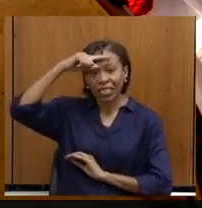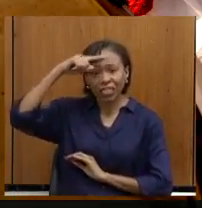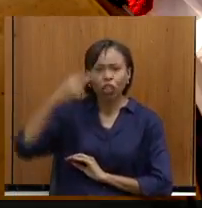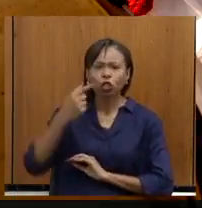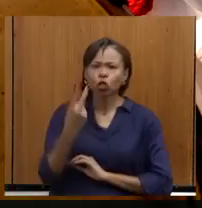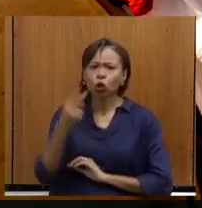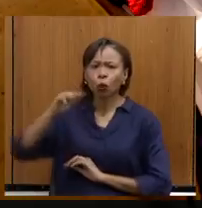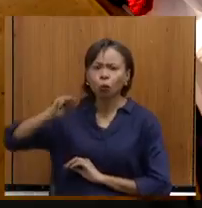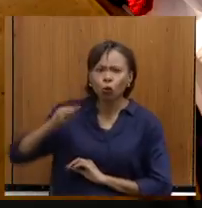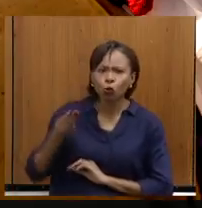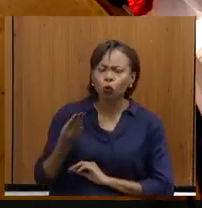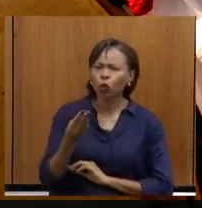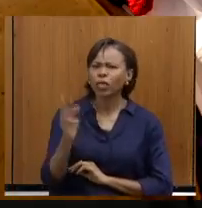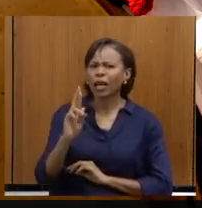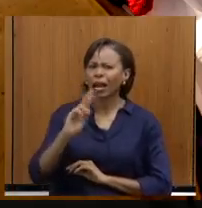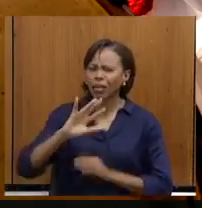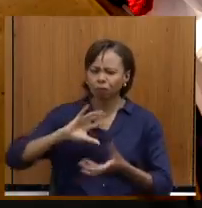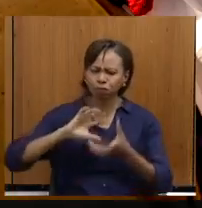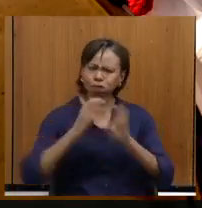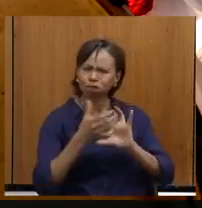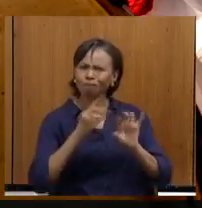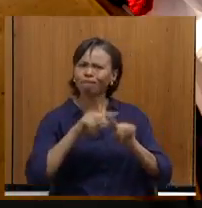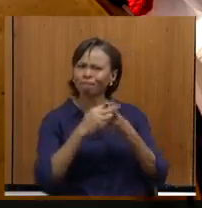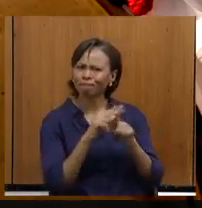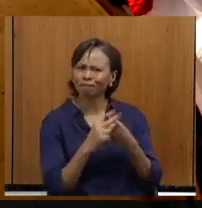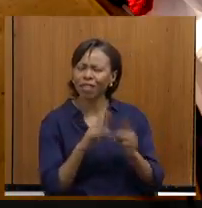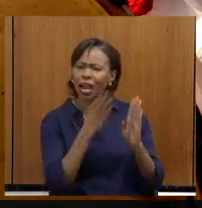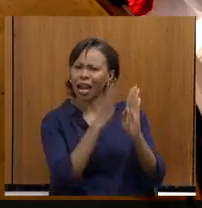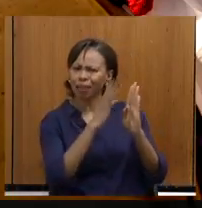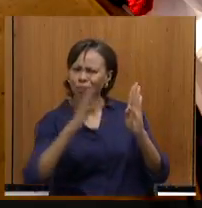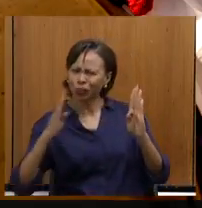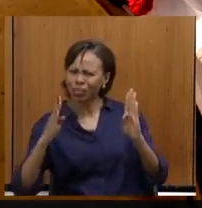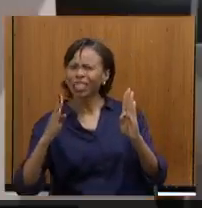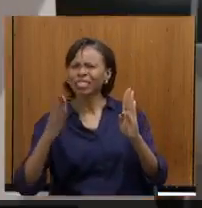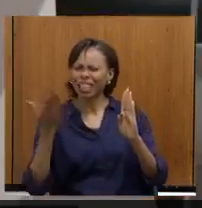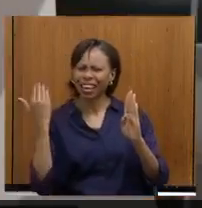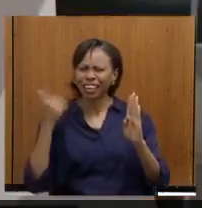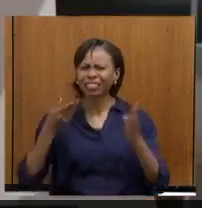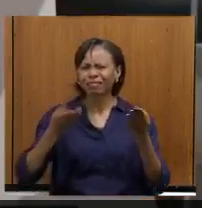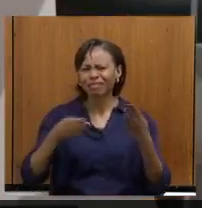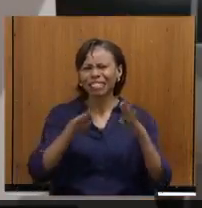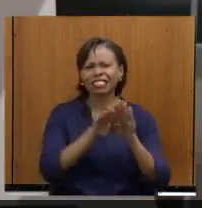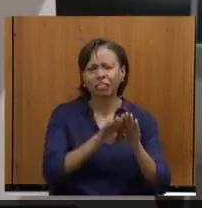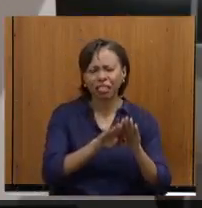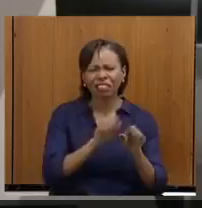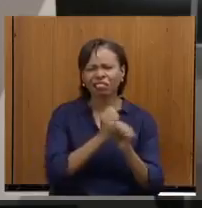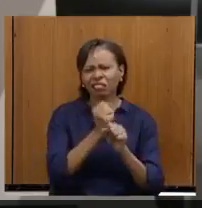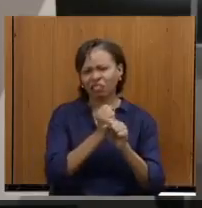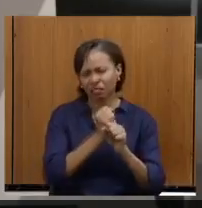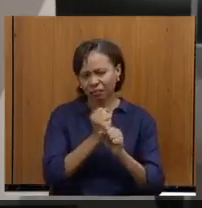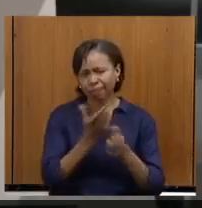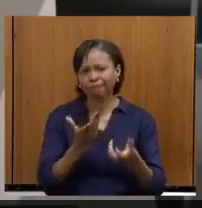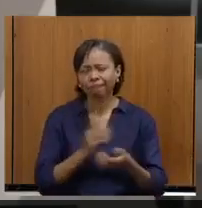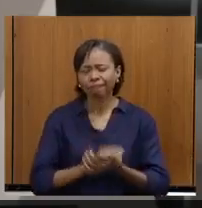de reais para requalificar a biblioteca que está em uma situação... O anexo está fechado há vários anos, pode passar.